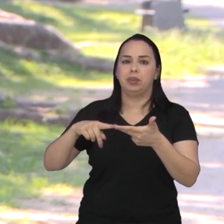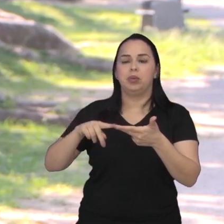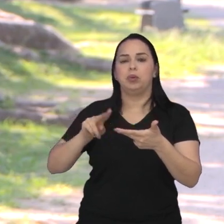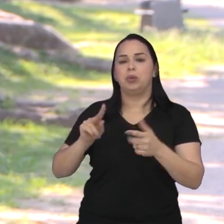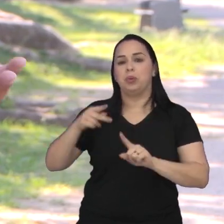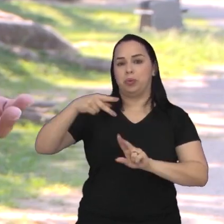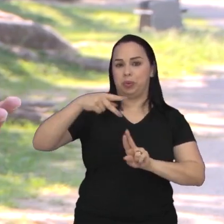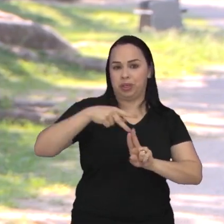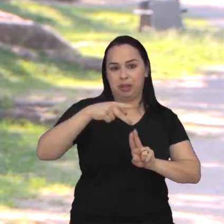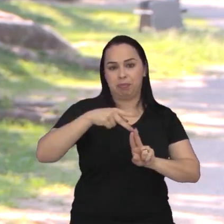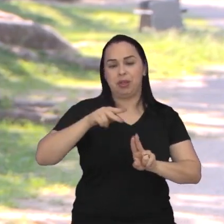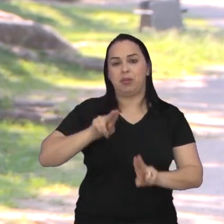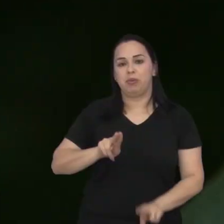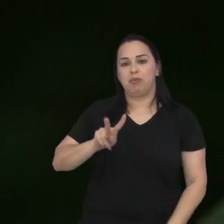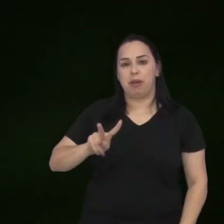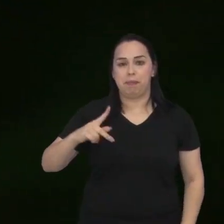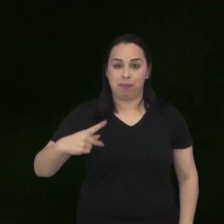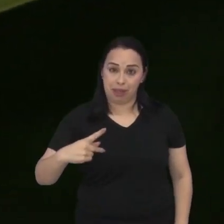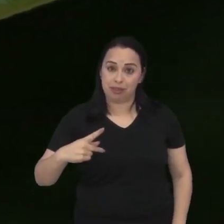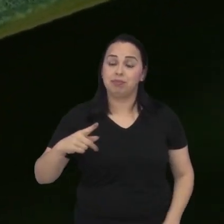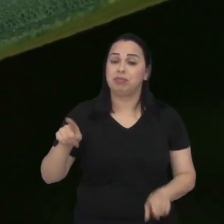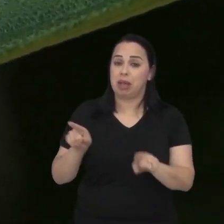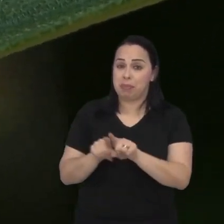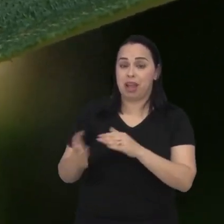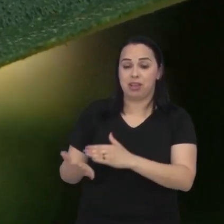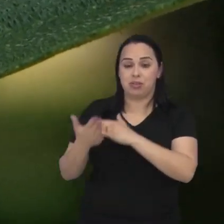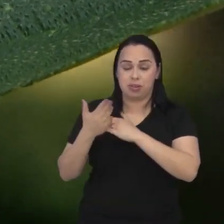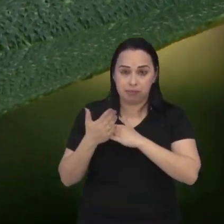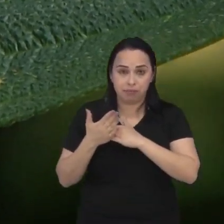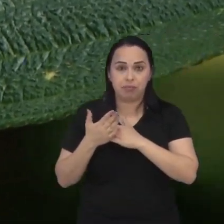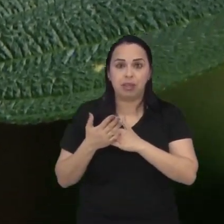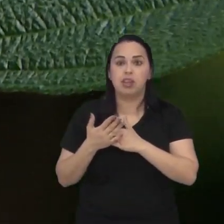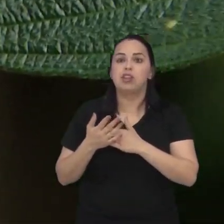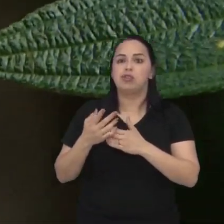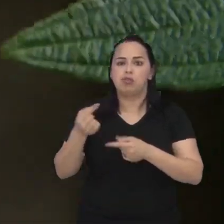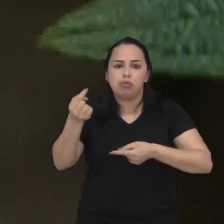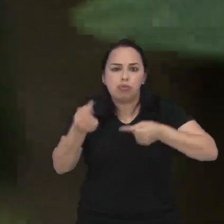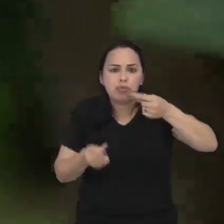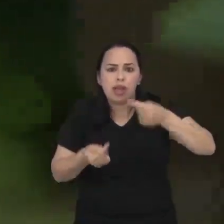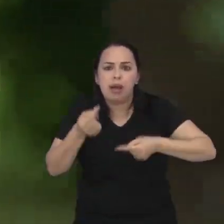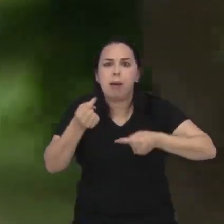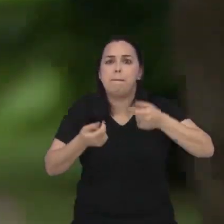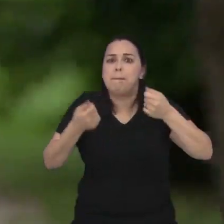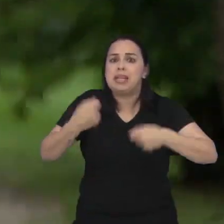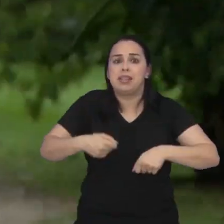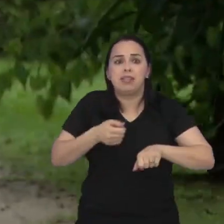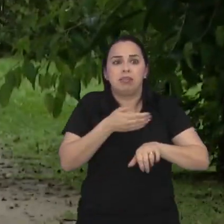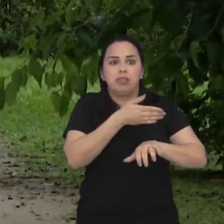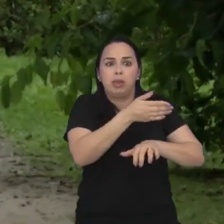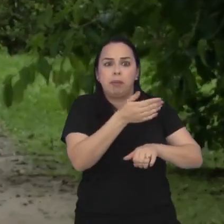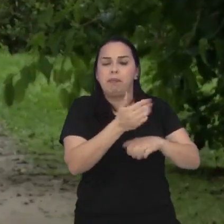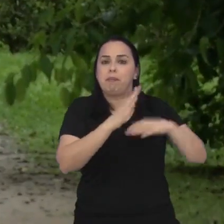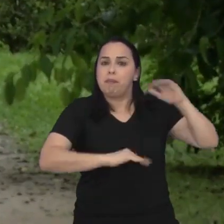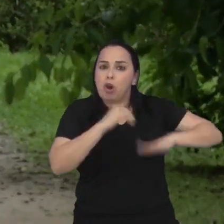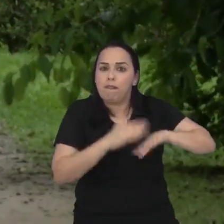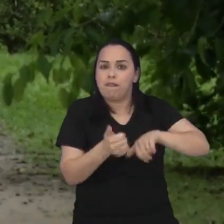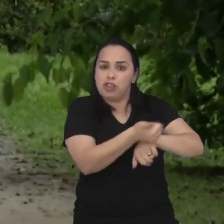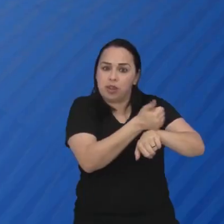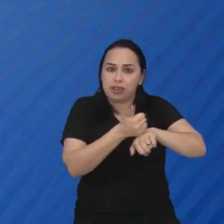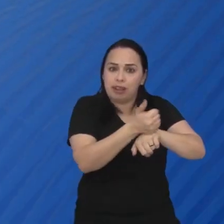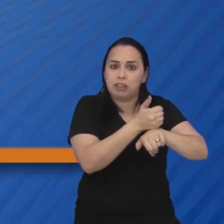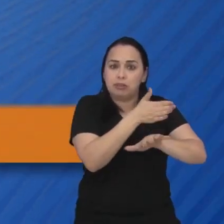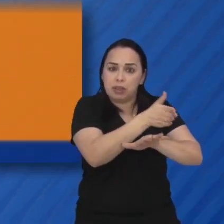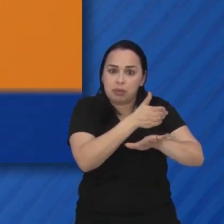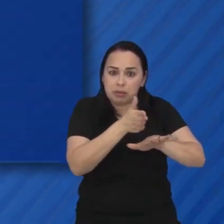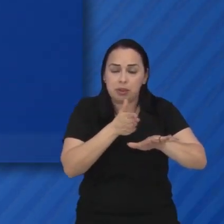Academia, Unip, Univap. Discussões sobre ações como essa exigem especialistas em diversas áreas.